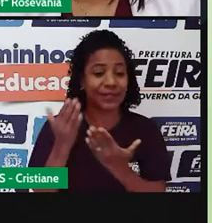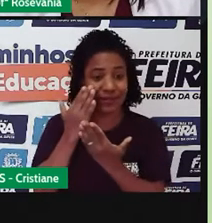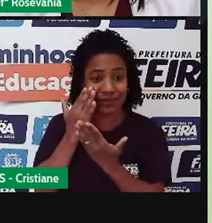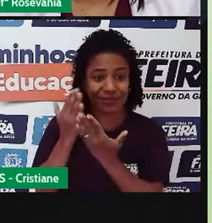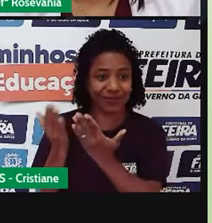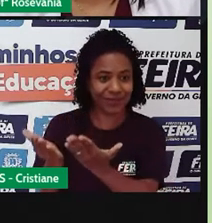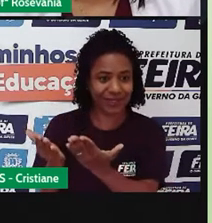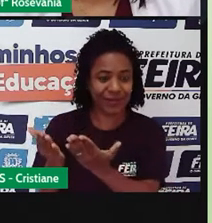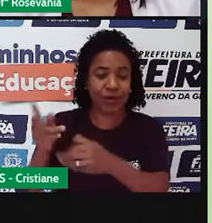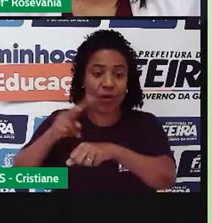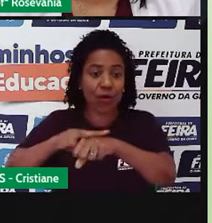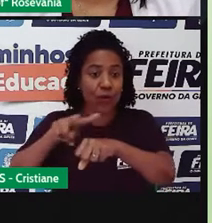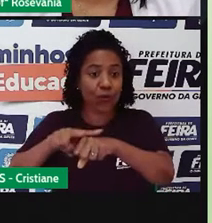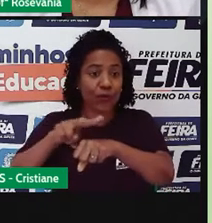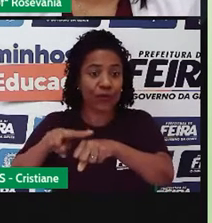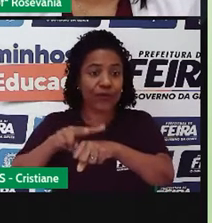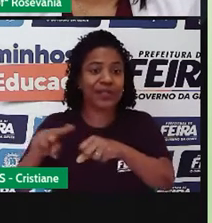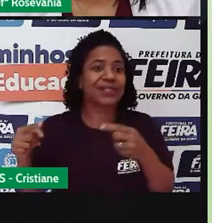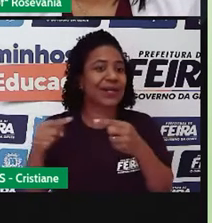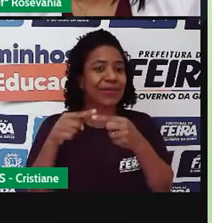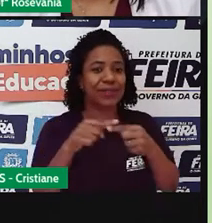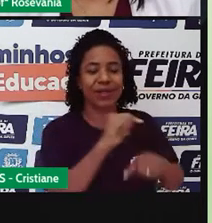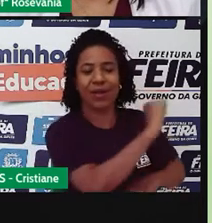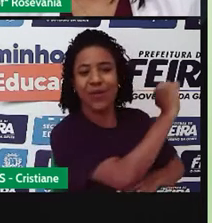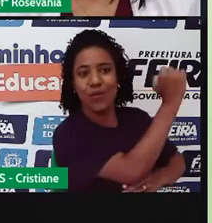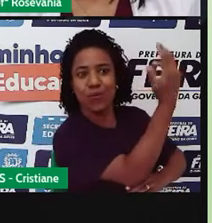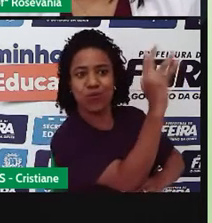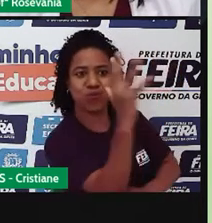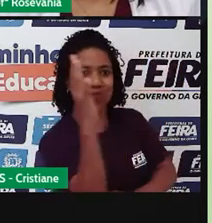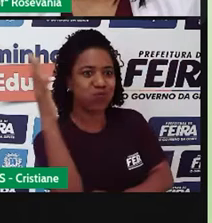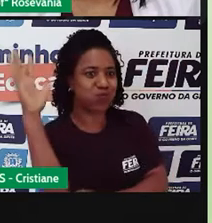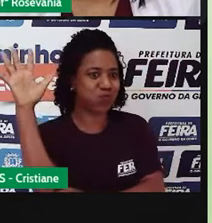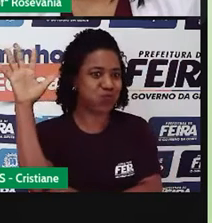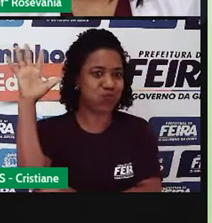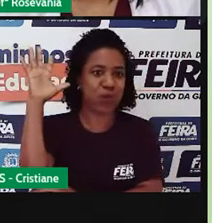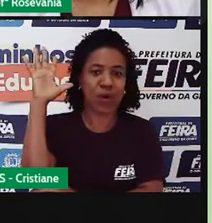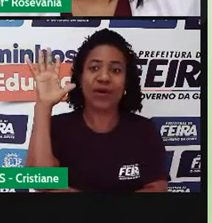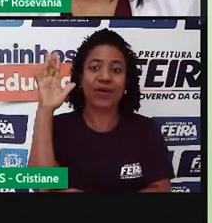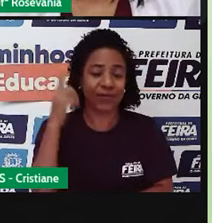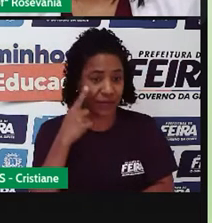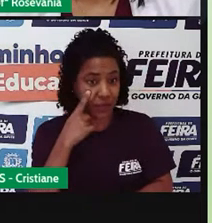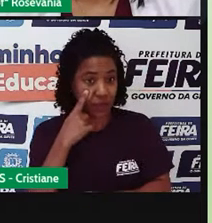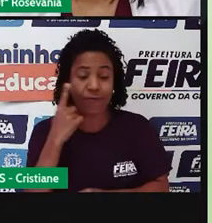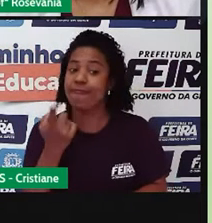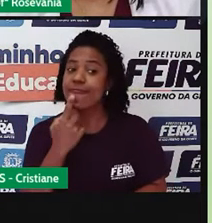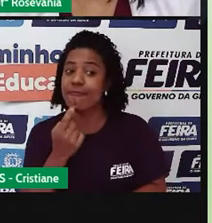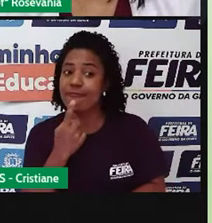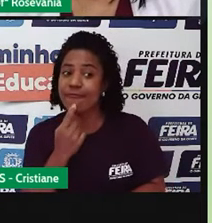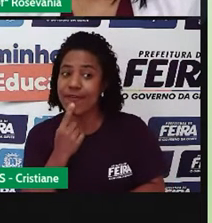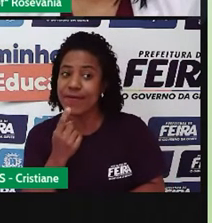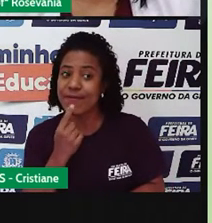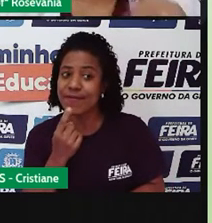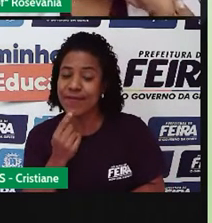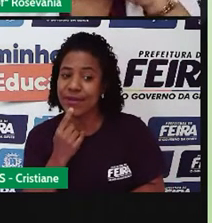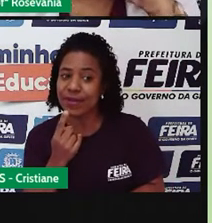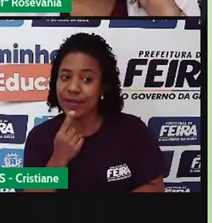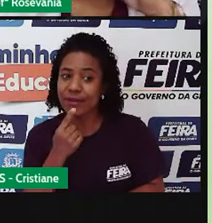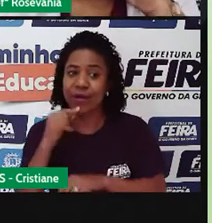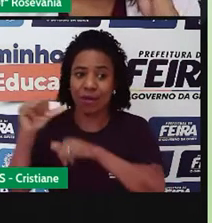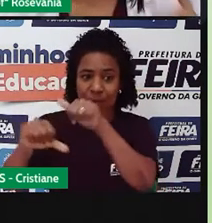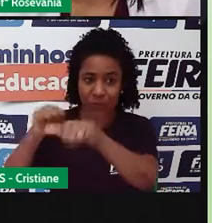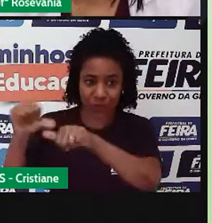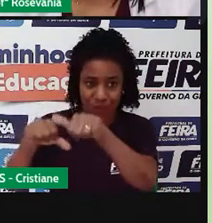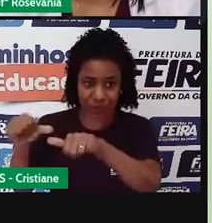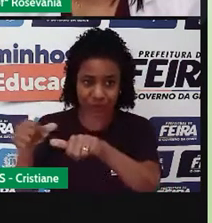do verde, né, uma grande área de floresta. Aqui está na cor vermelha e aqui na cor verde. Só para vocês entenderem, né, estamos falando do mesmo porte